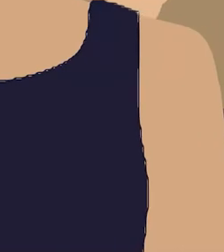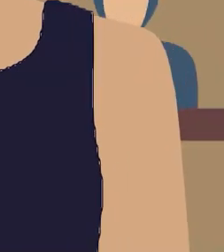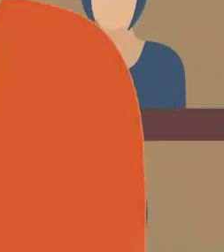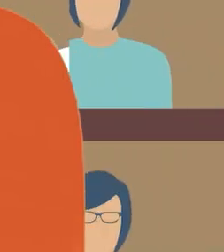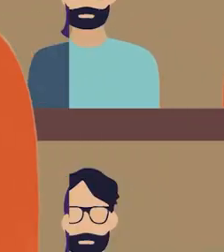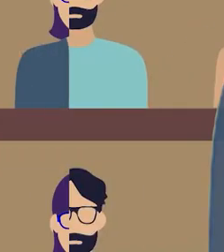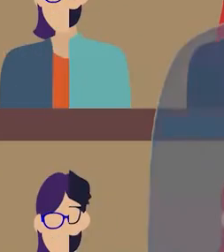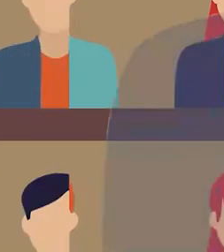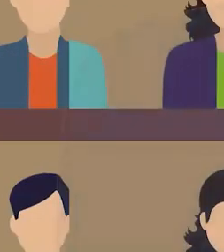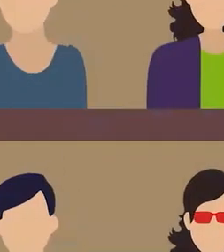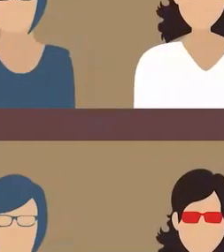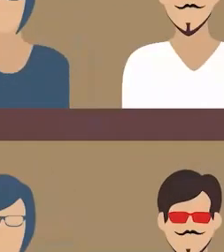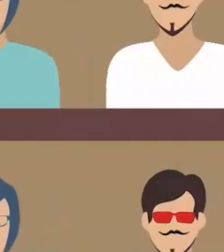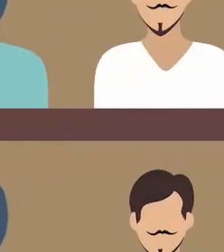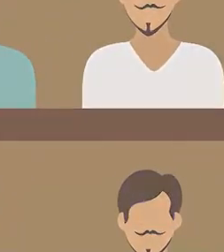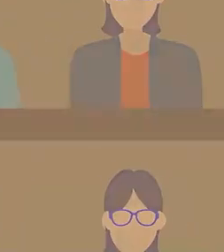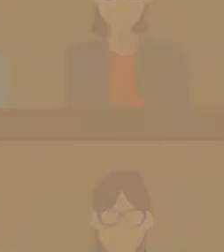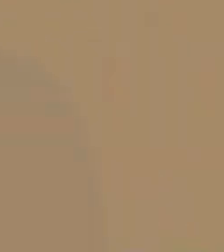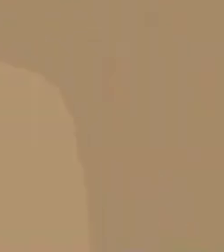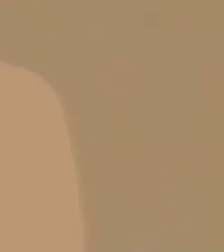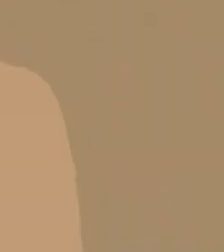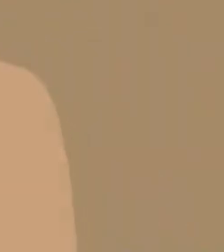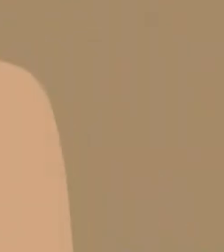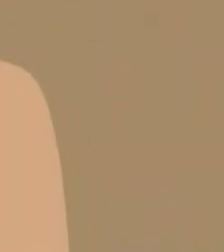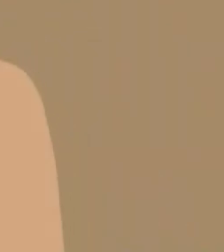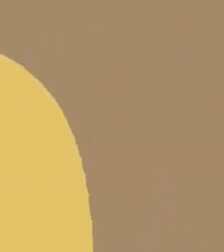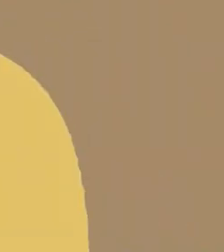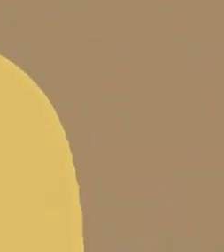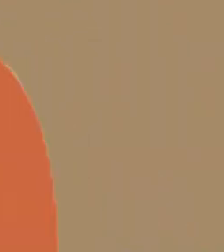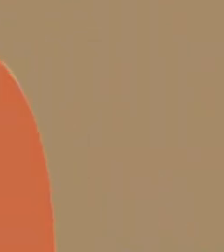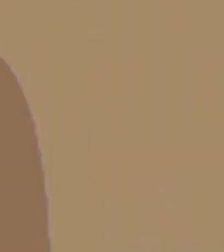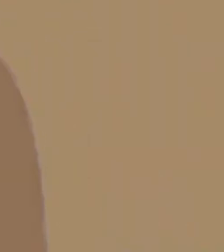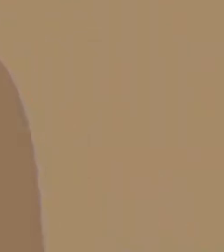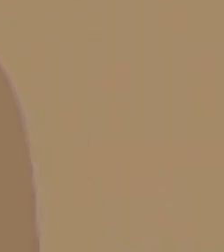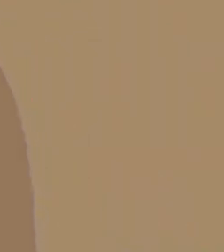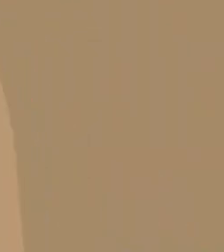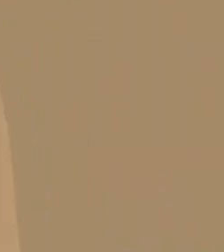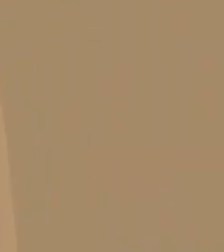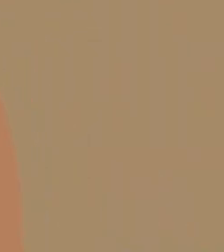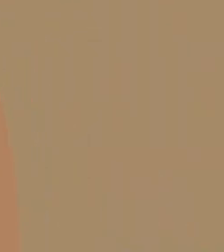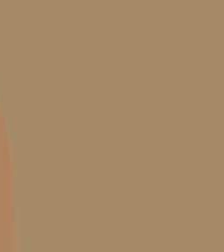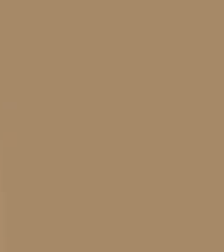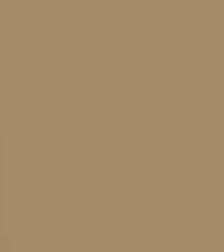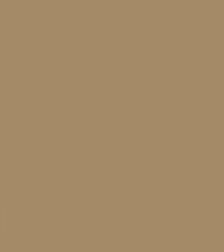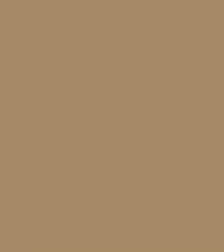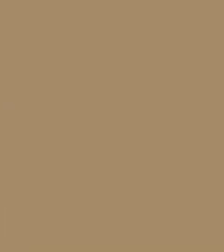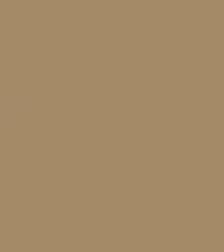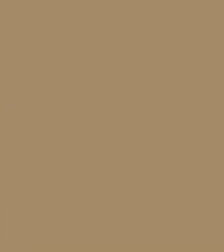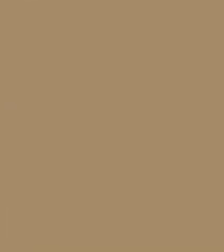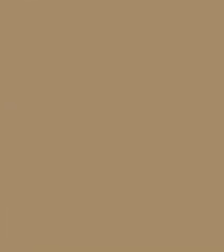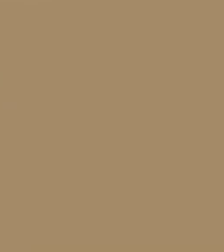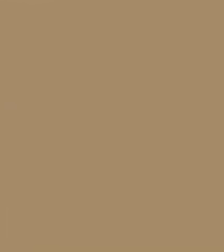Música Música Música Música